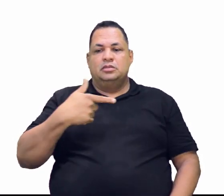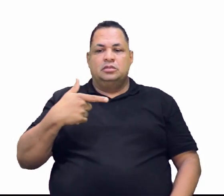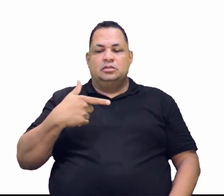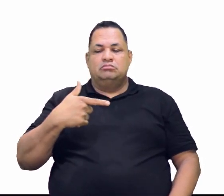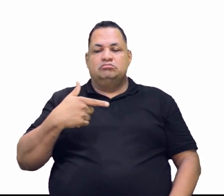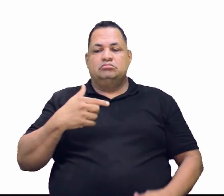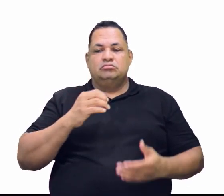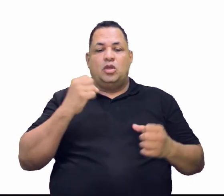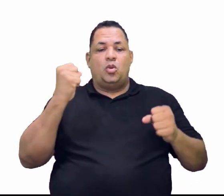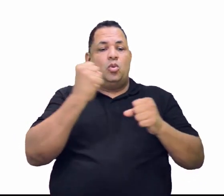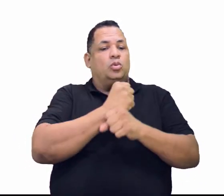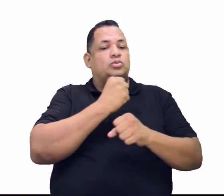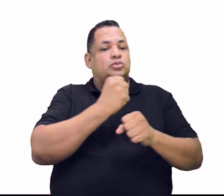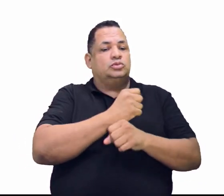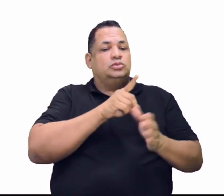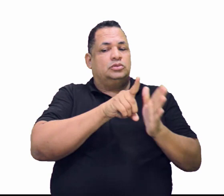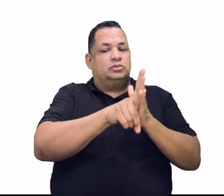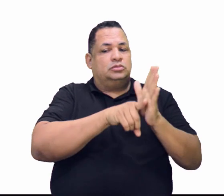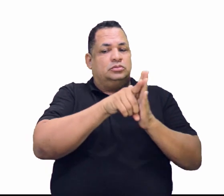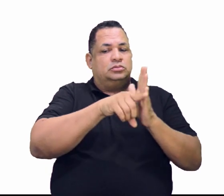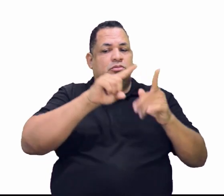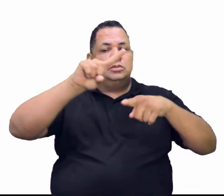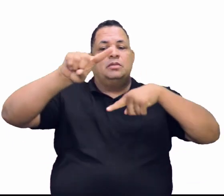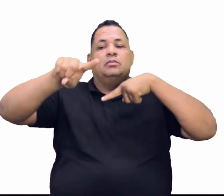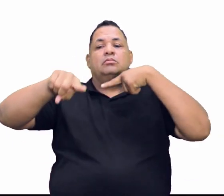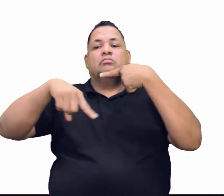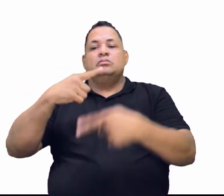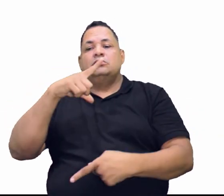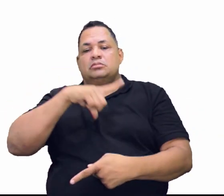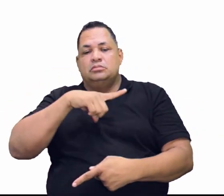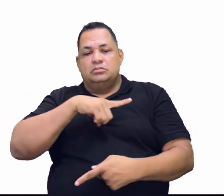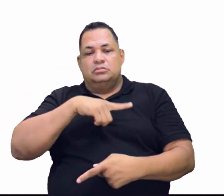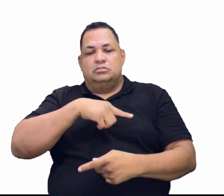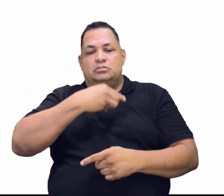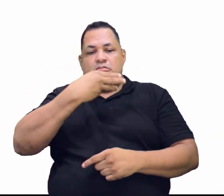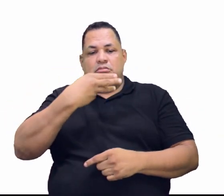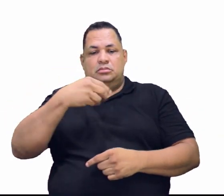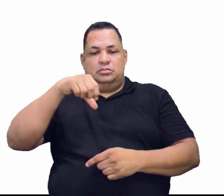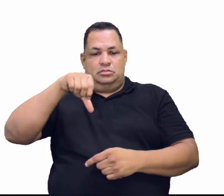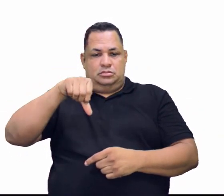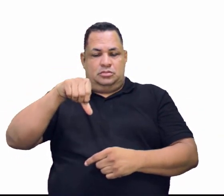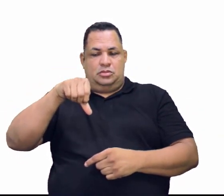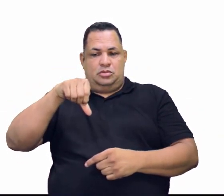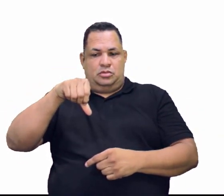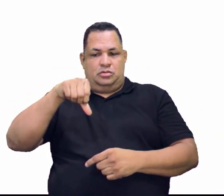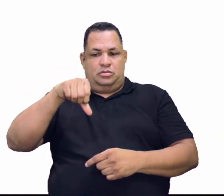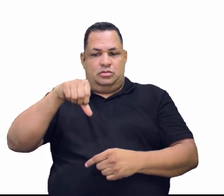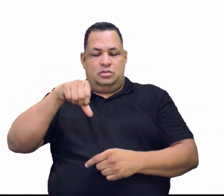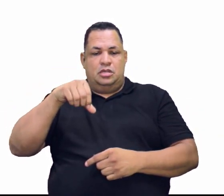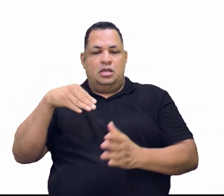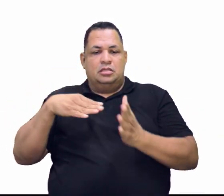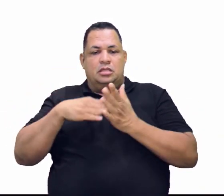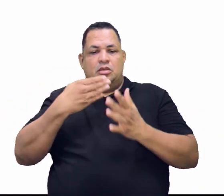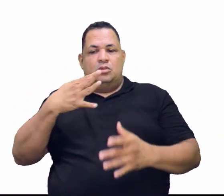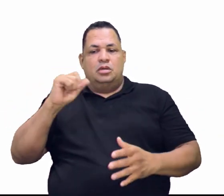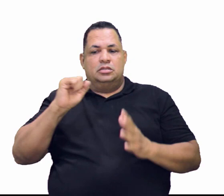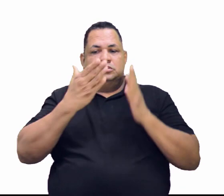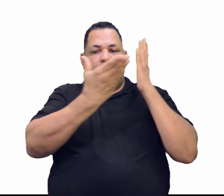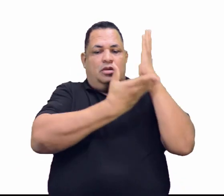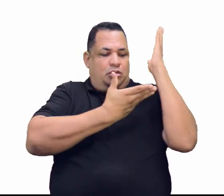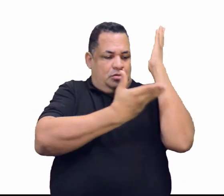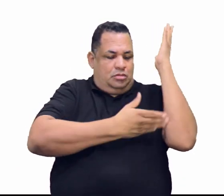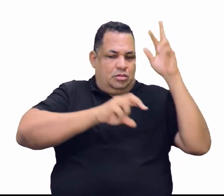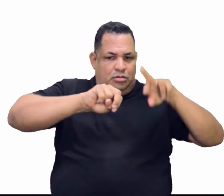a da Estrada de Ferma de Mamoré? Aí eu tenho outro contingente que é de 39 a 45 para cortar o